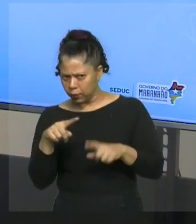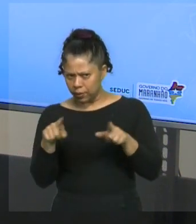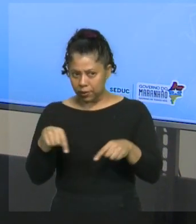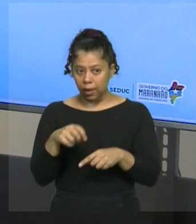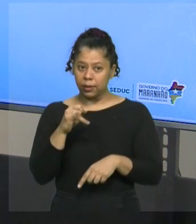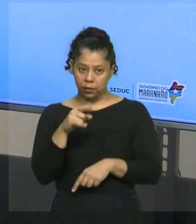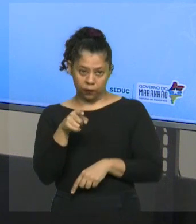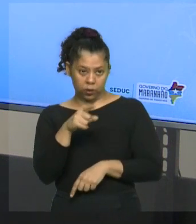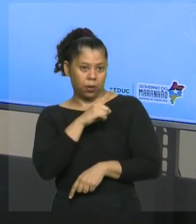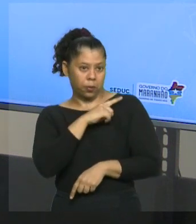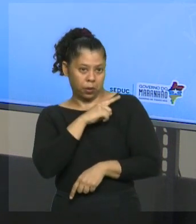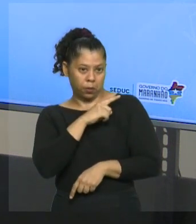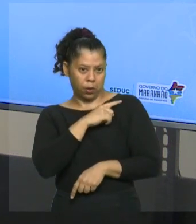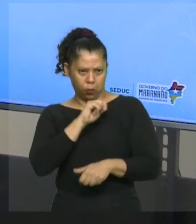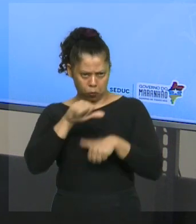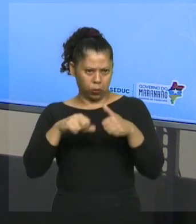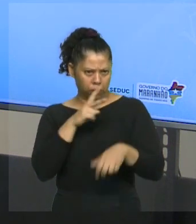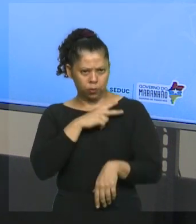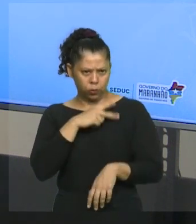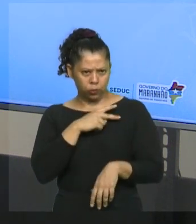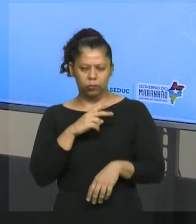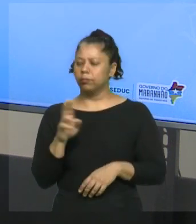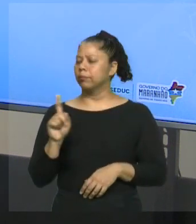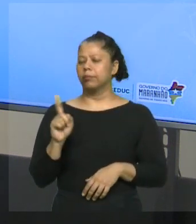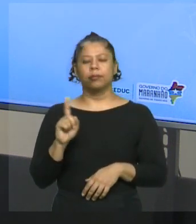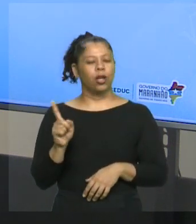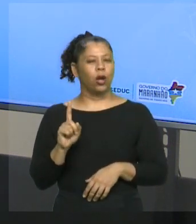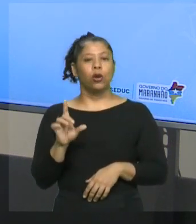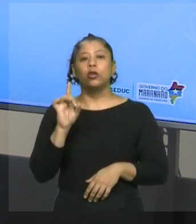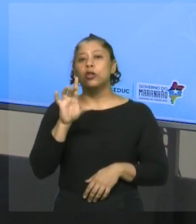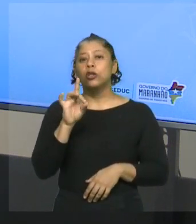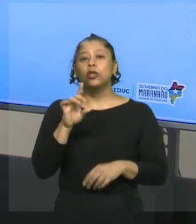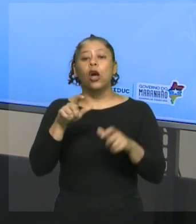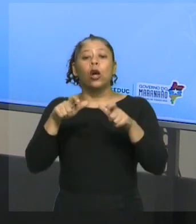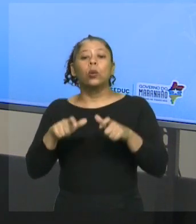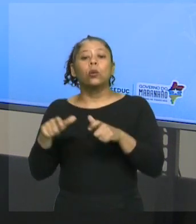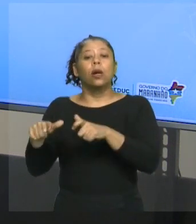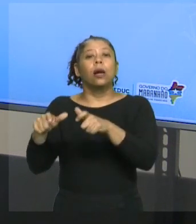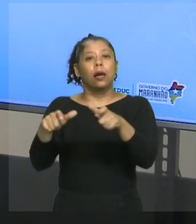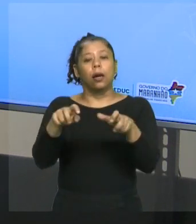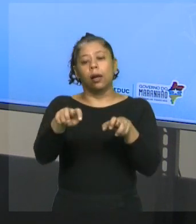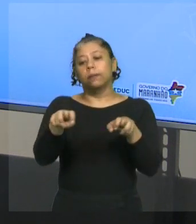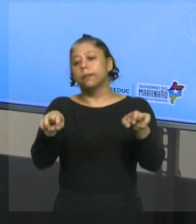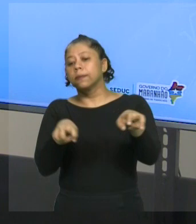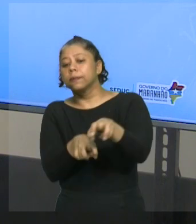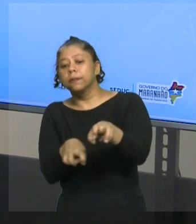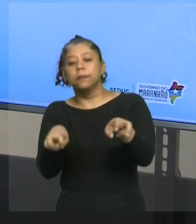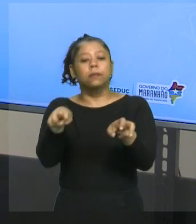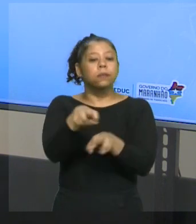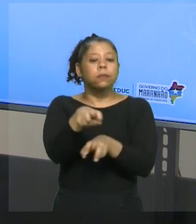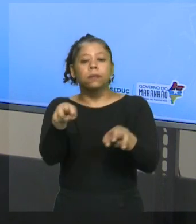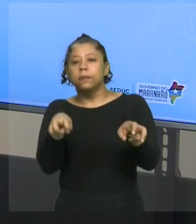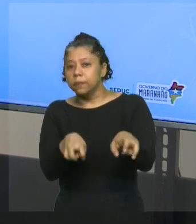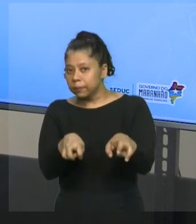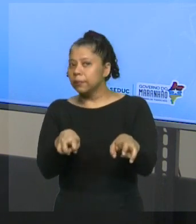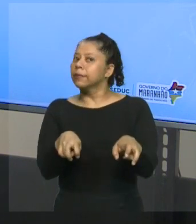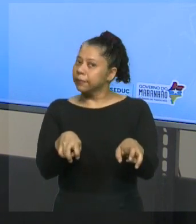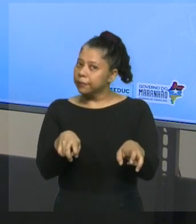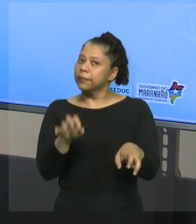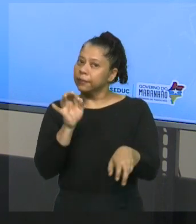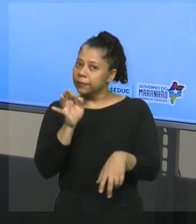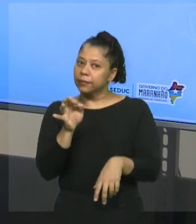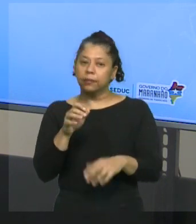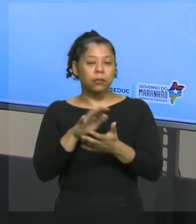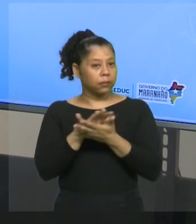primeiro ano, a sua turma vira o segundo ano? Não. Continua a mesma turma, só que em posições diferentes.